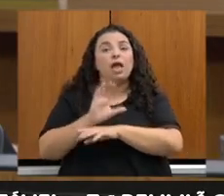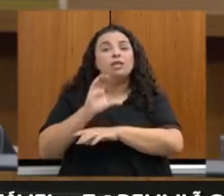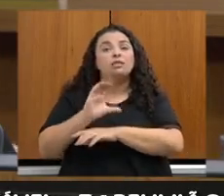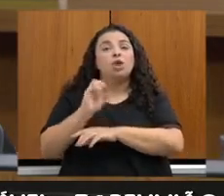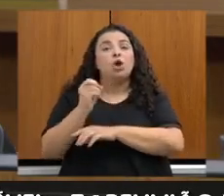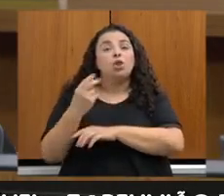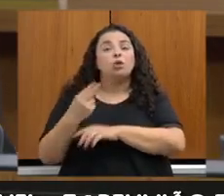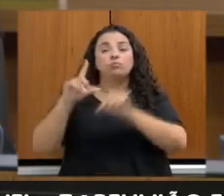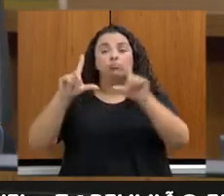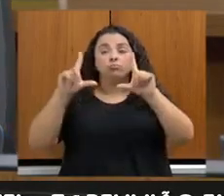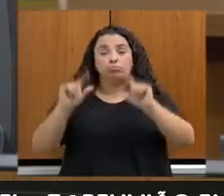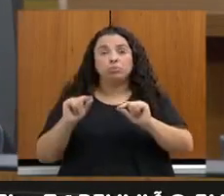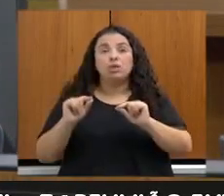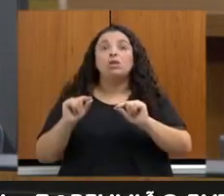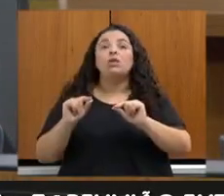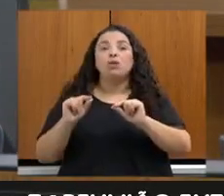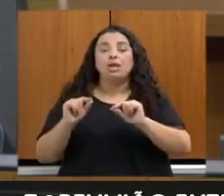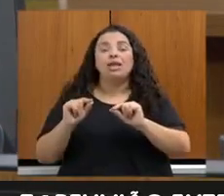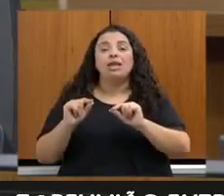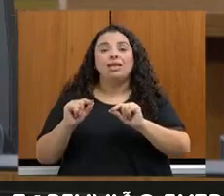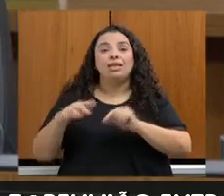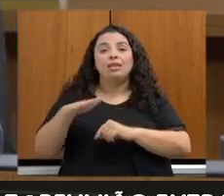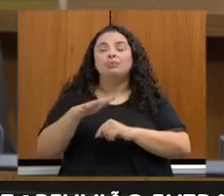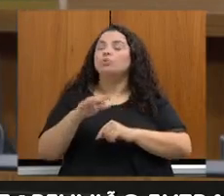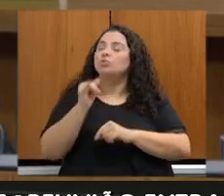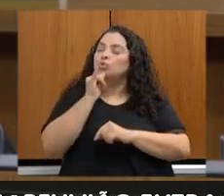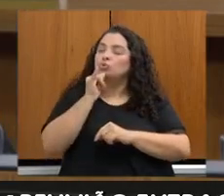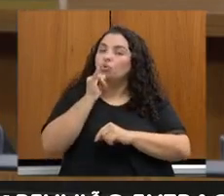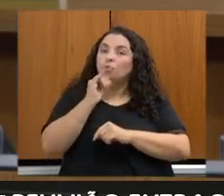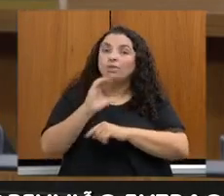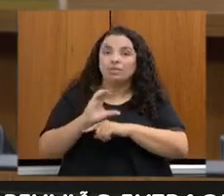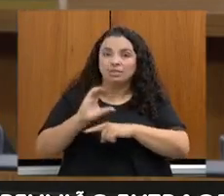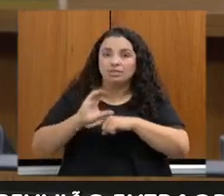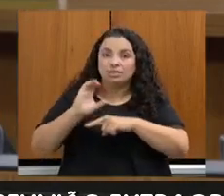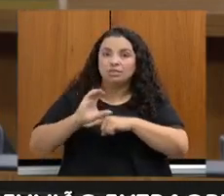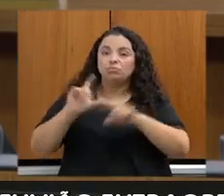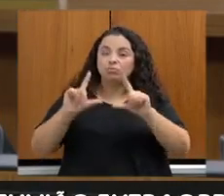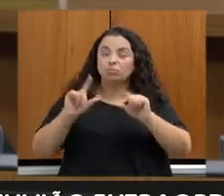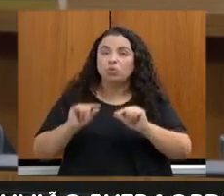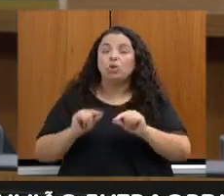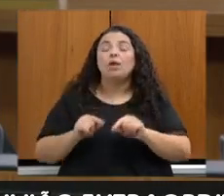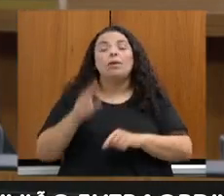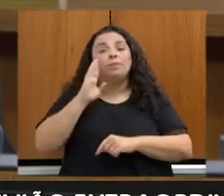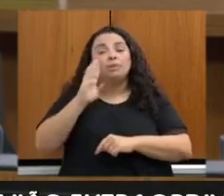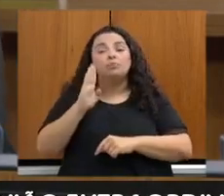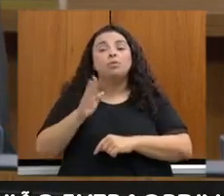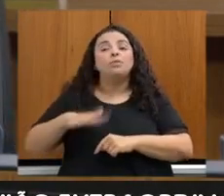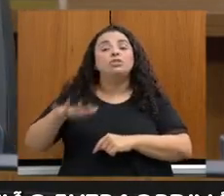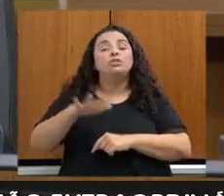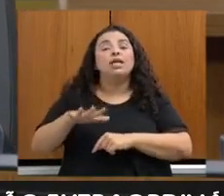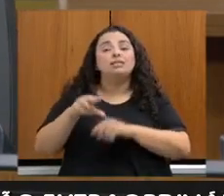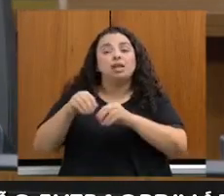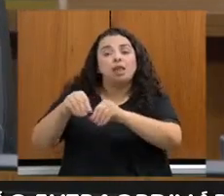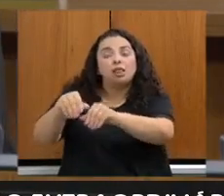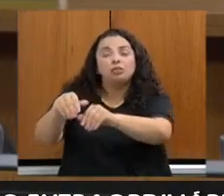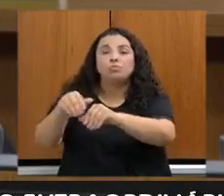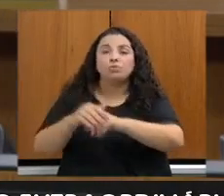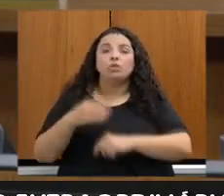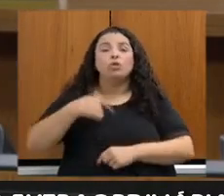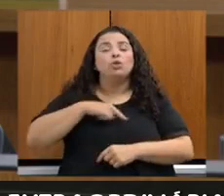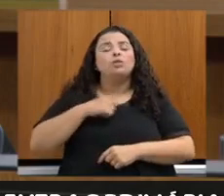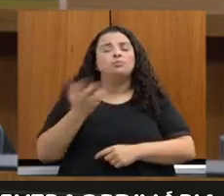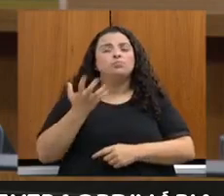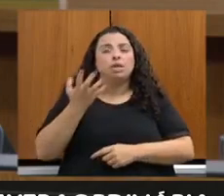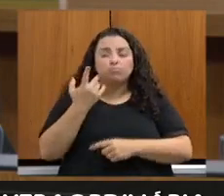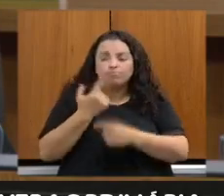protegidas, mas, principalmente, por meio das nossas áreas hoje cultivadas. cultivadas. Então, vamos avançar